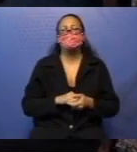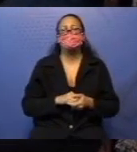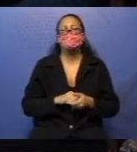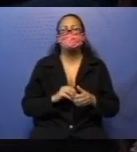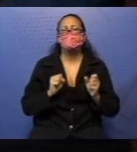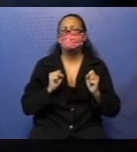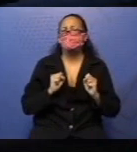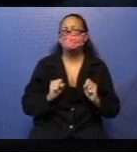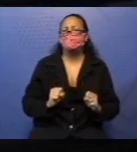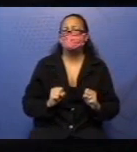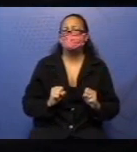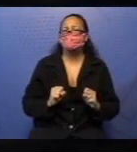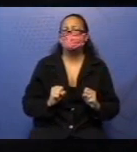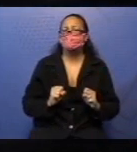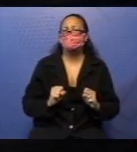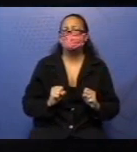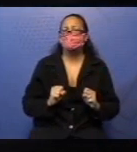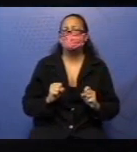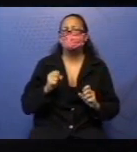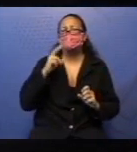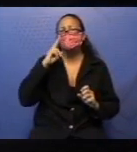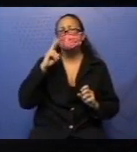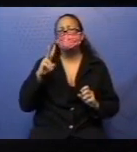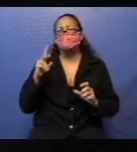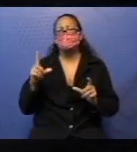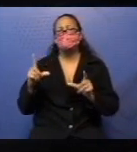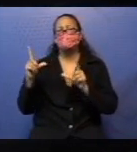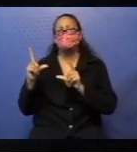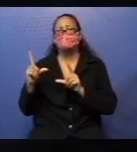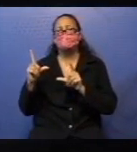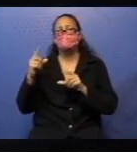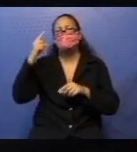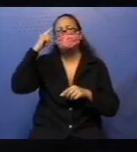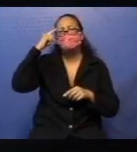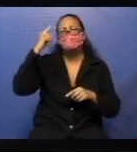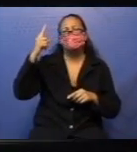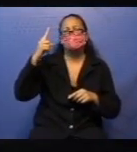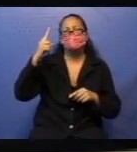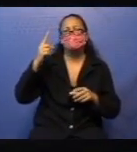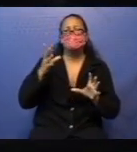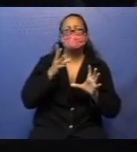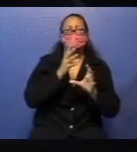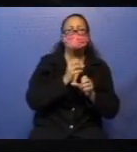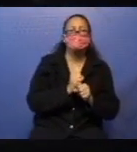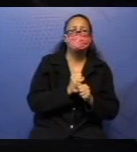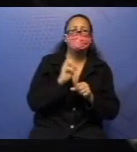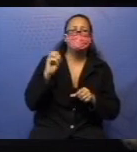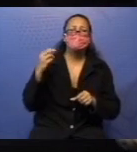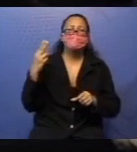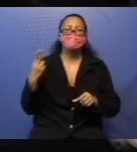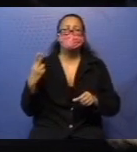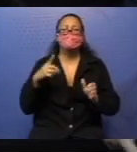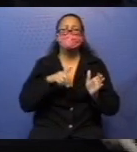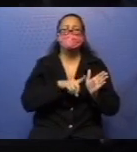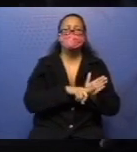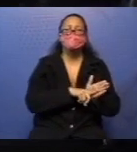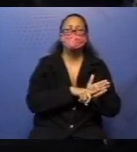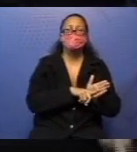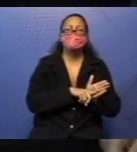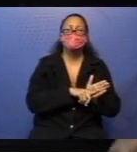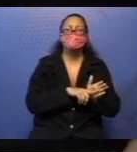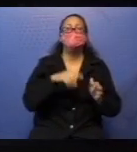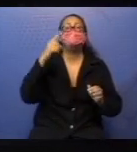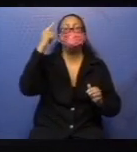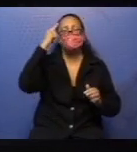relacionar essas duas imagens com as ideias da adição e da subtração? Vamos